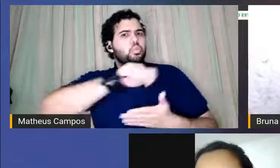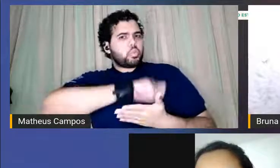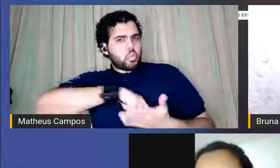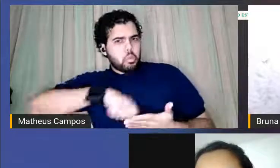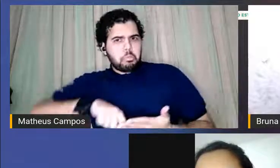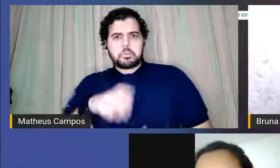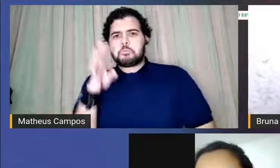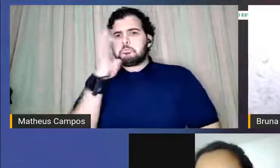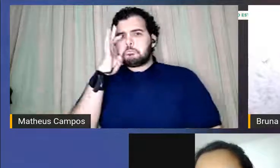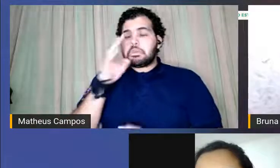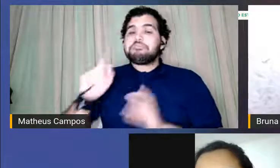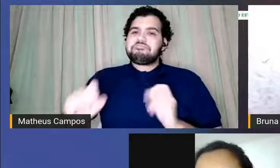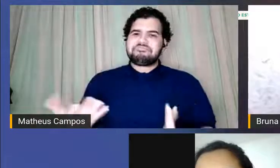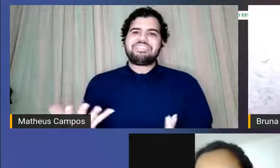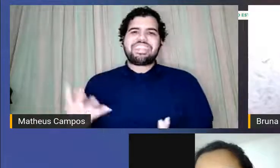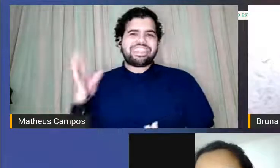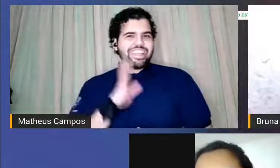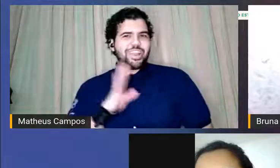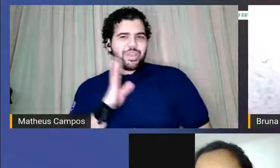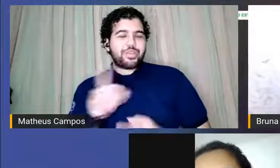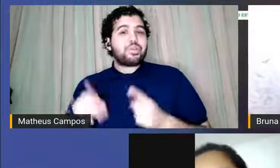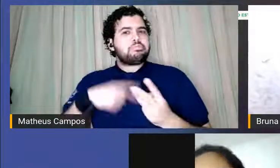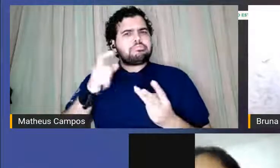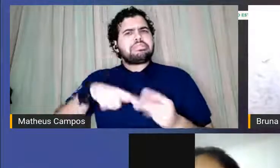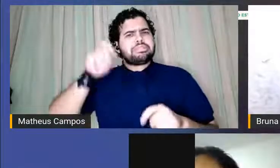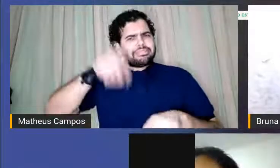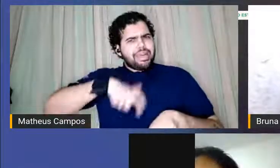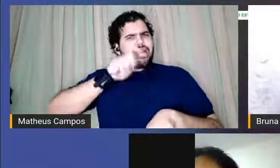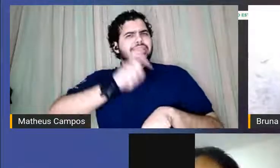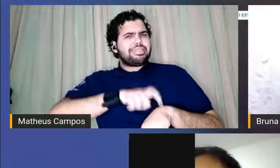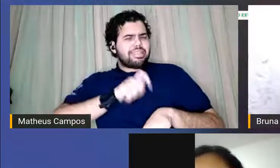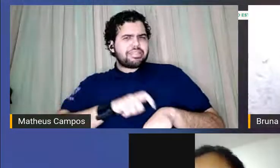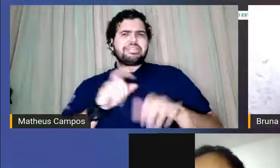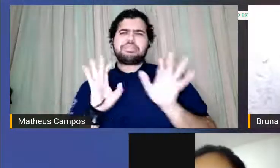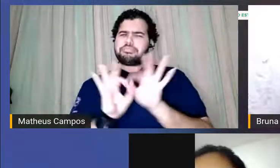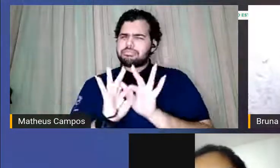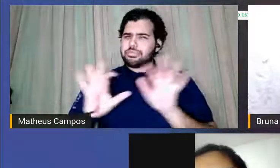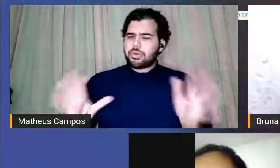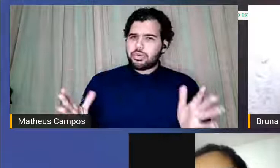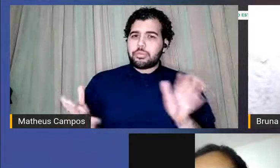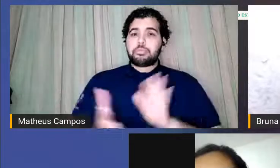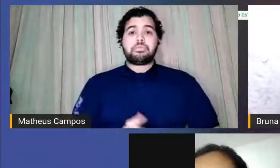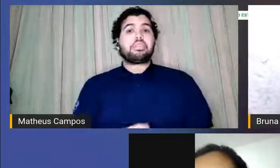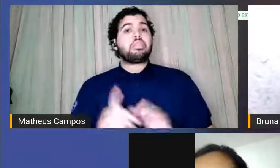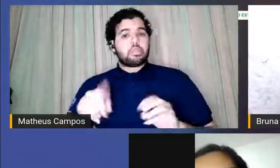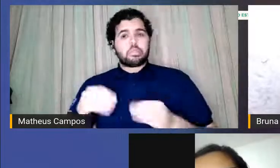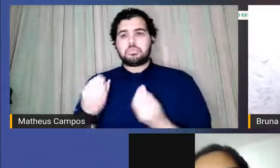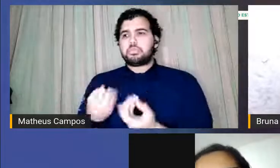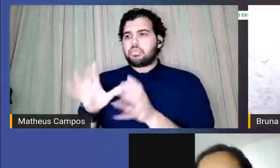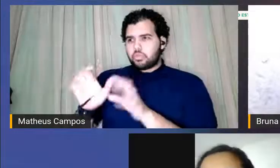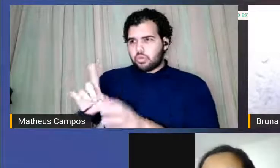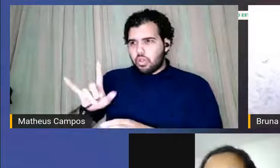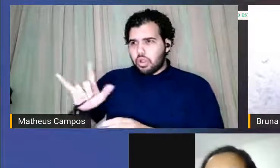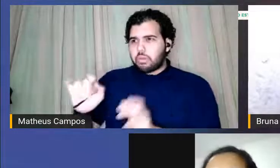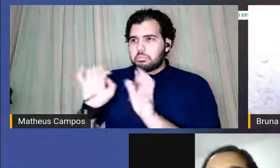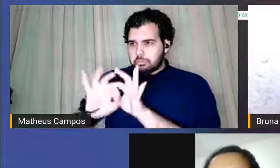e é isso nós ainda temos tempo gente então eu já te passo a palavra também tá Laís